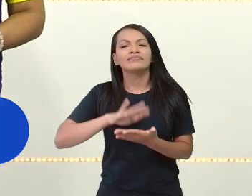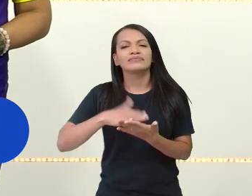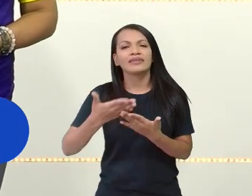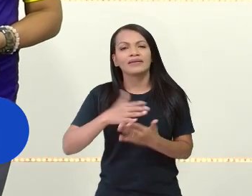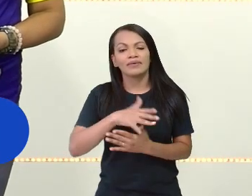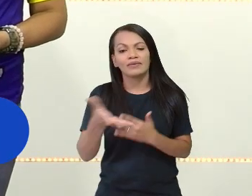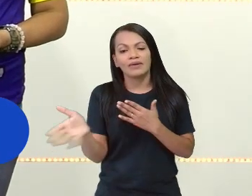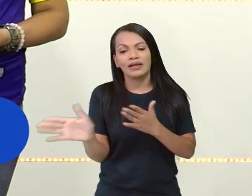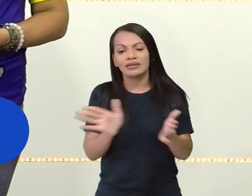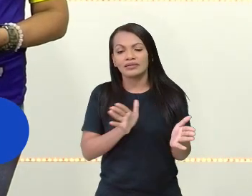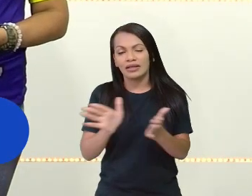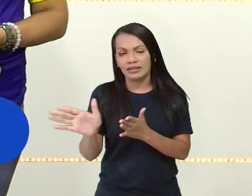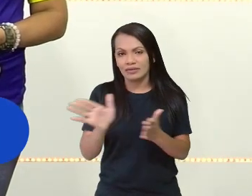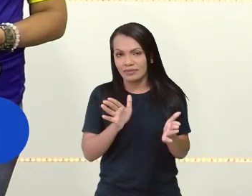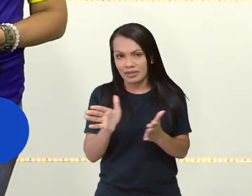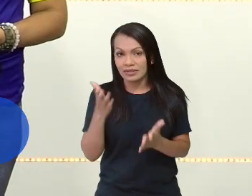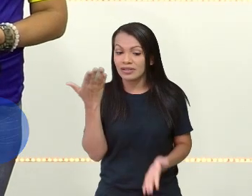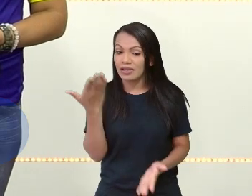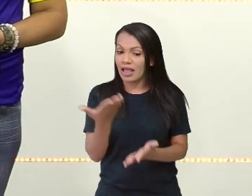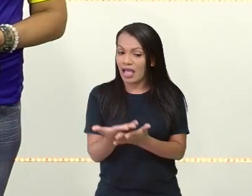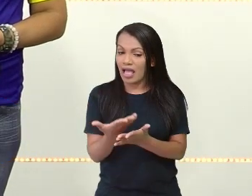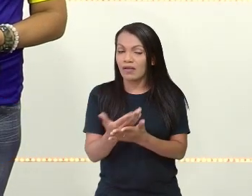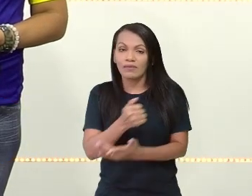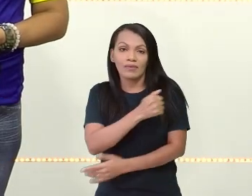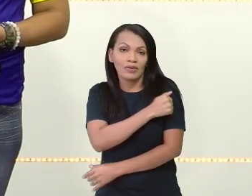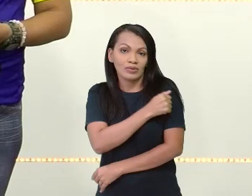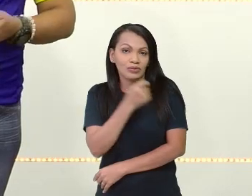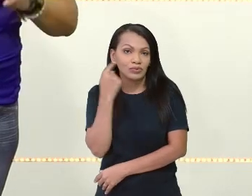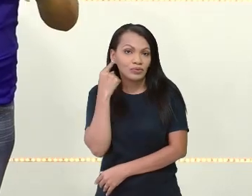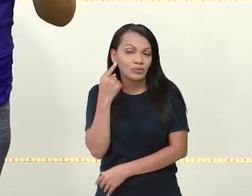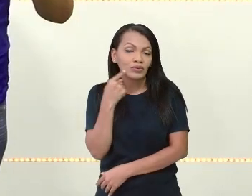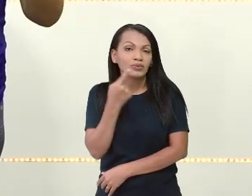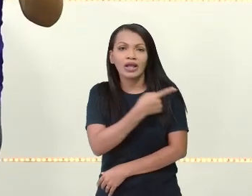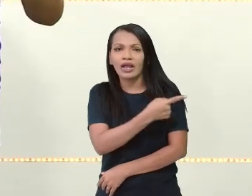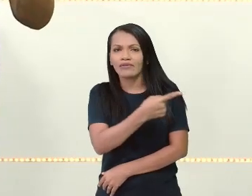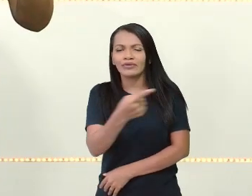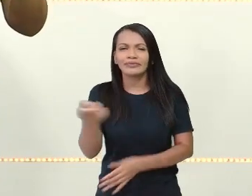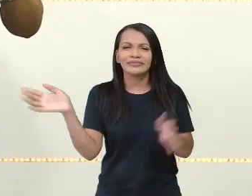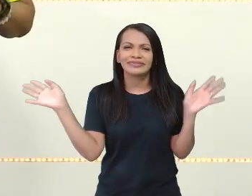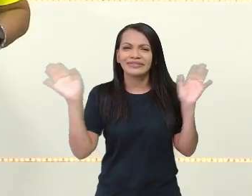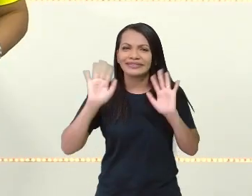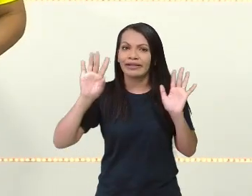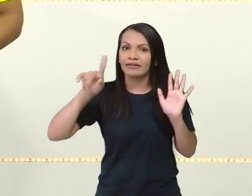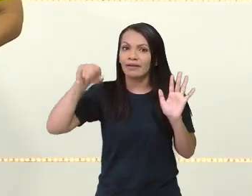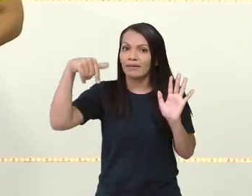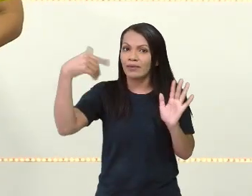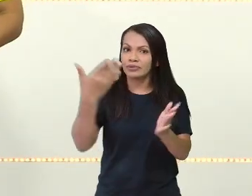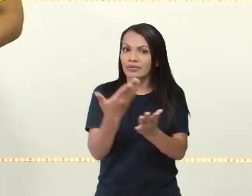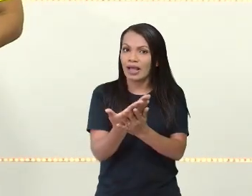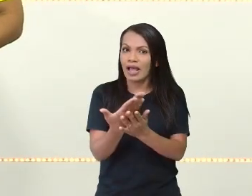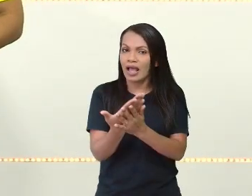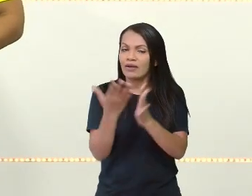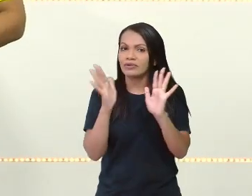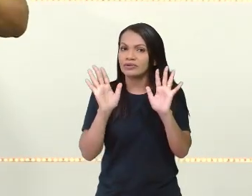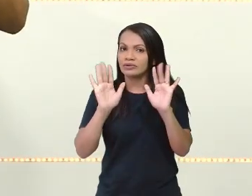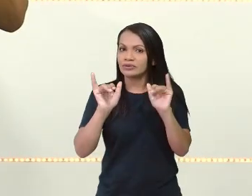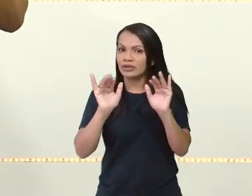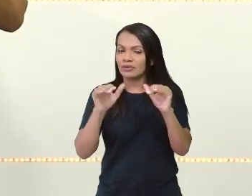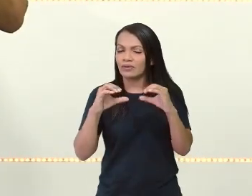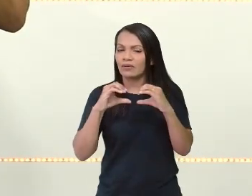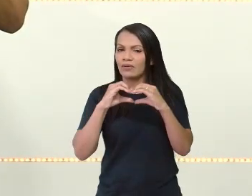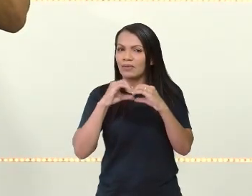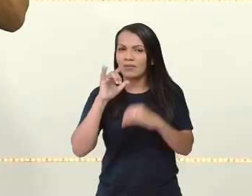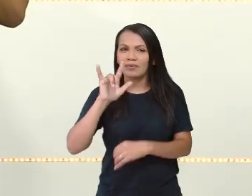tão bonito que a Jéssica faz, tá certo? E a vocês, tchau e até a próxima aula, tá? Amo